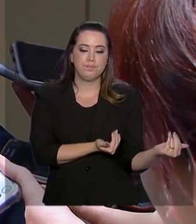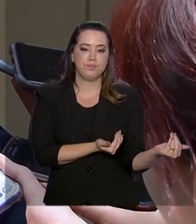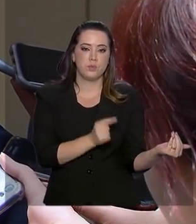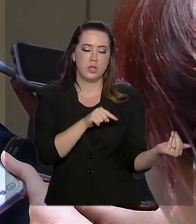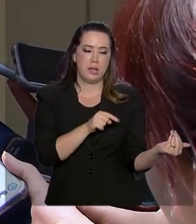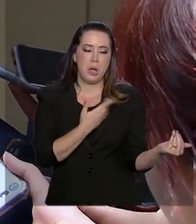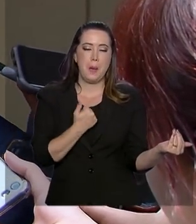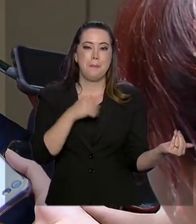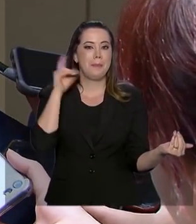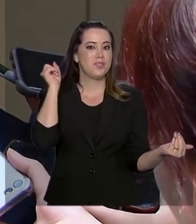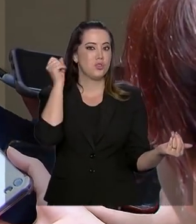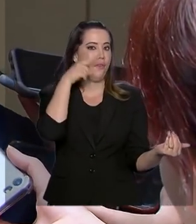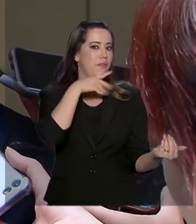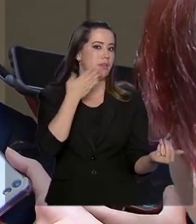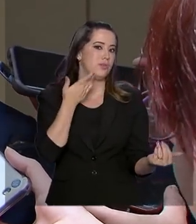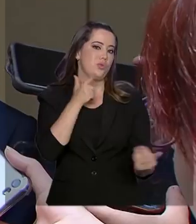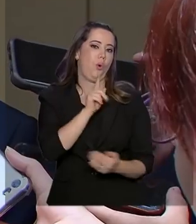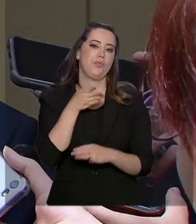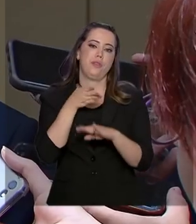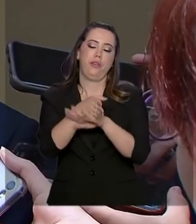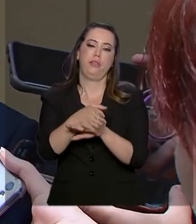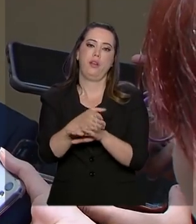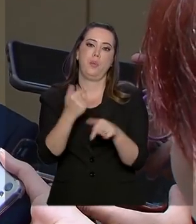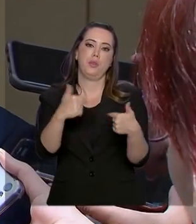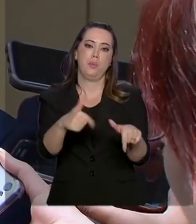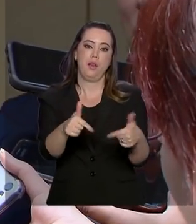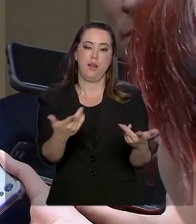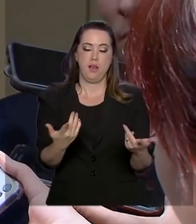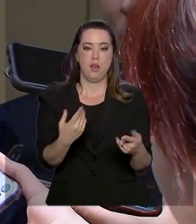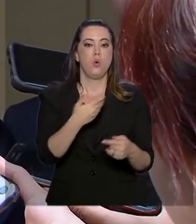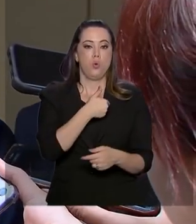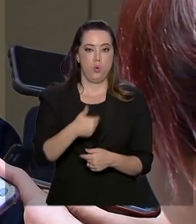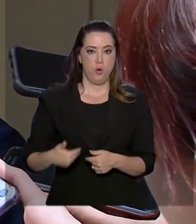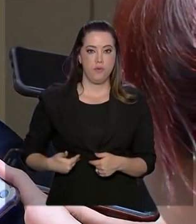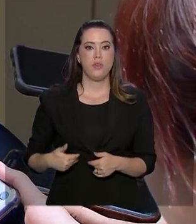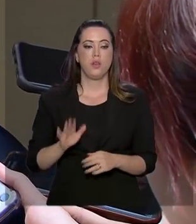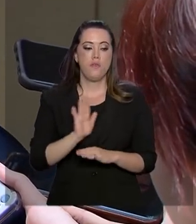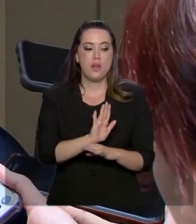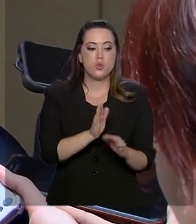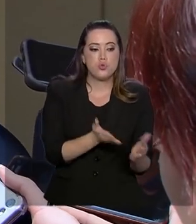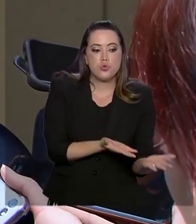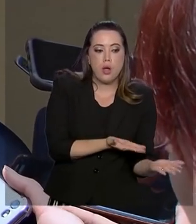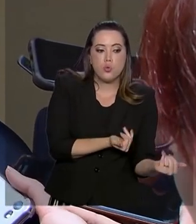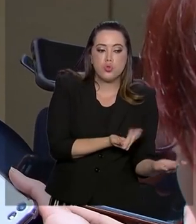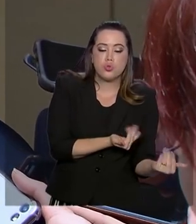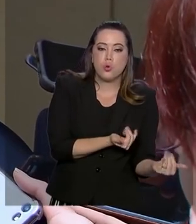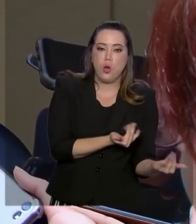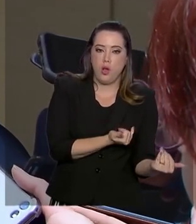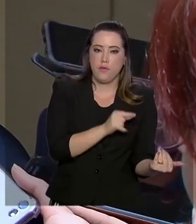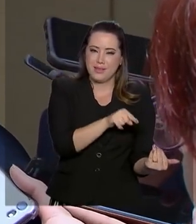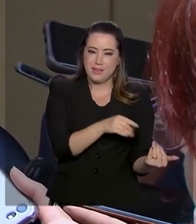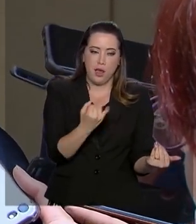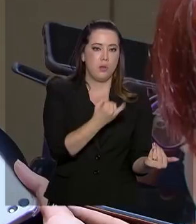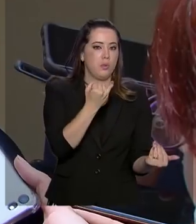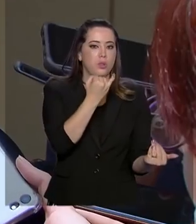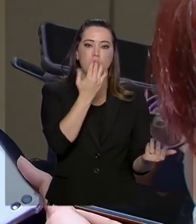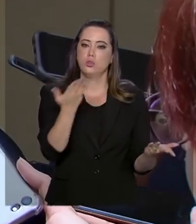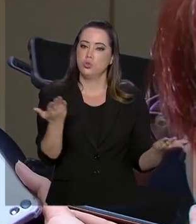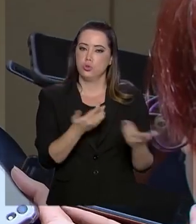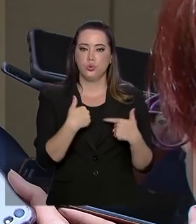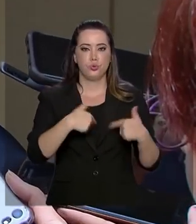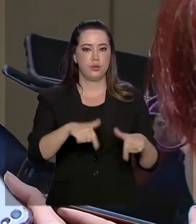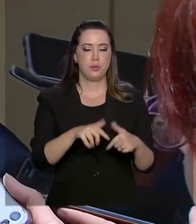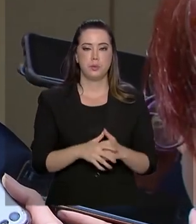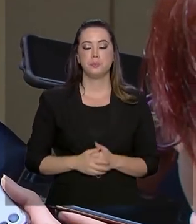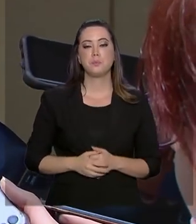essas têm maior dificuldade de inserir no mercado de trabalho. O governo vai ajudar este segmento, que é a franja, é a borda do processo do mercado de